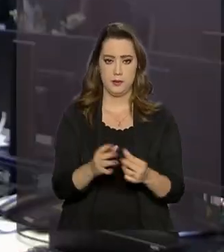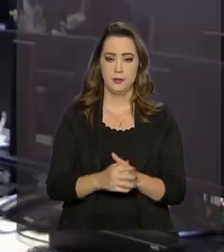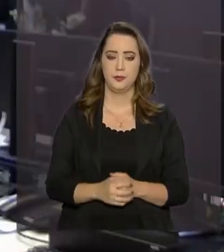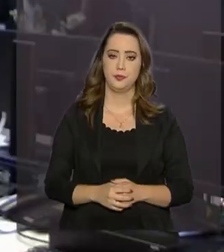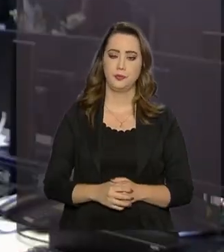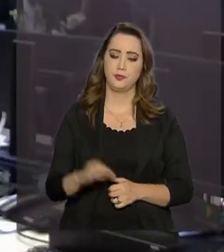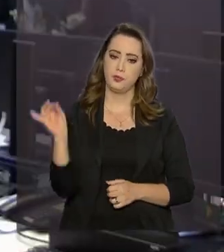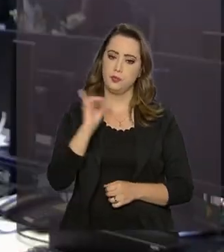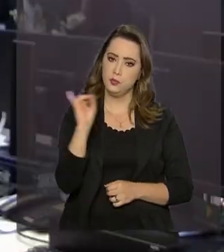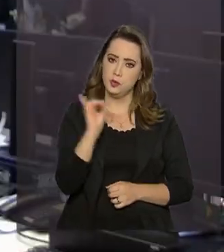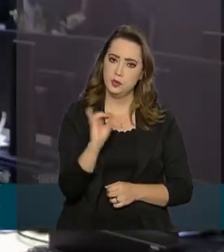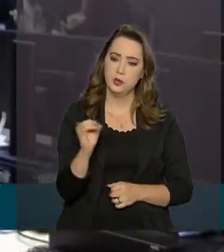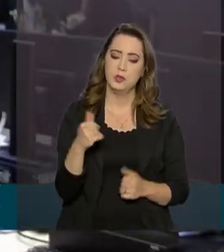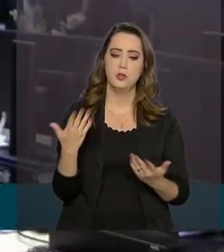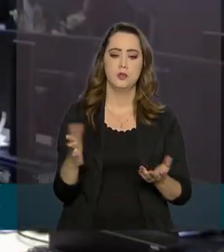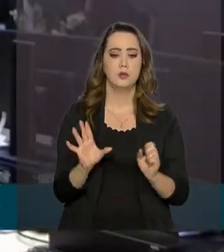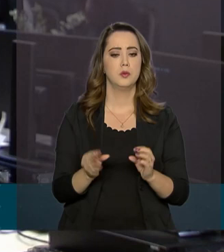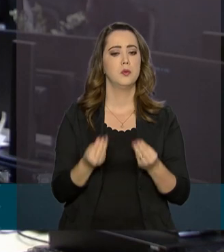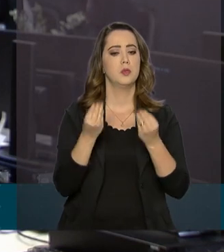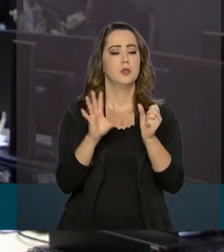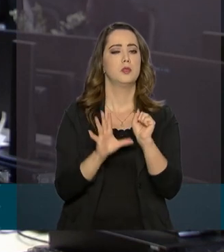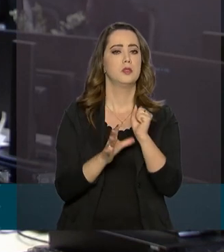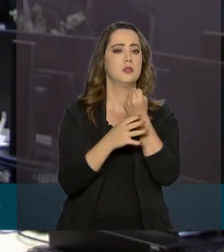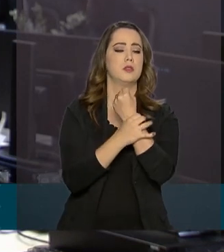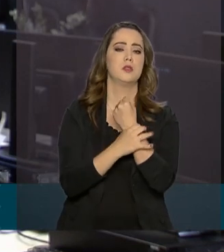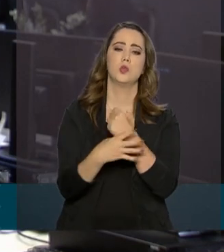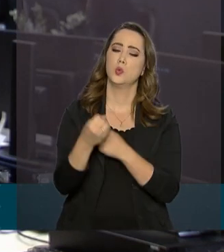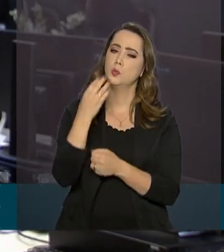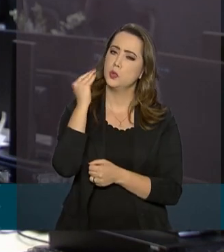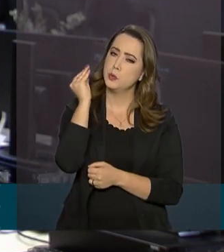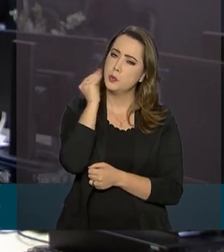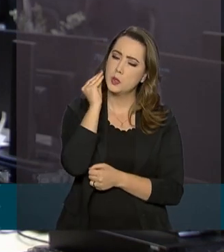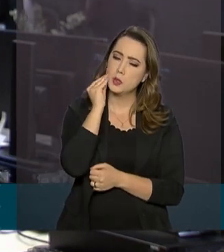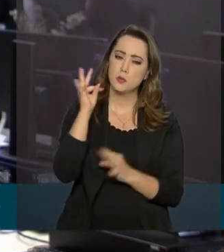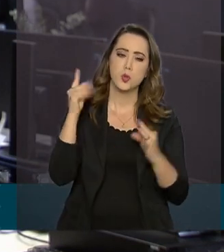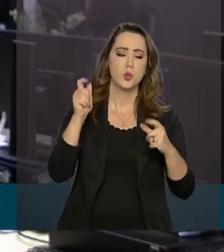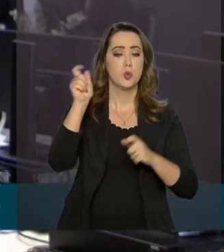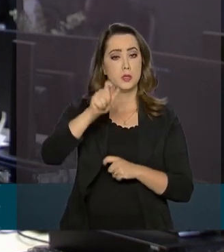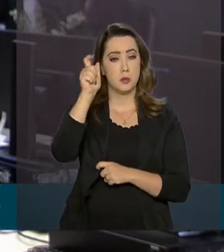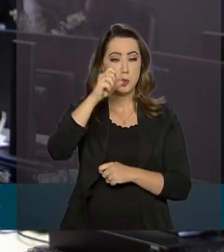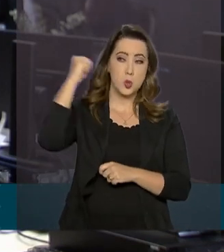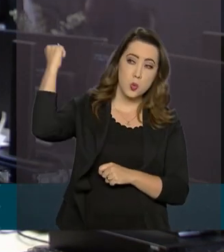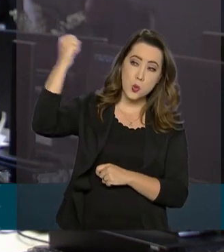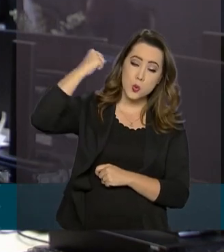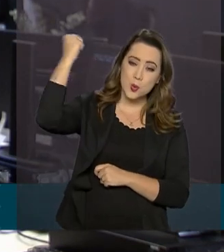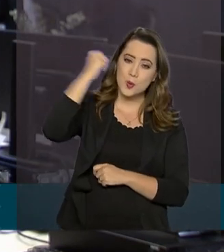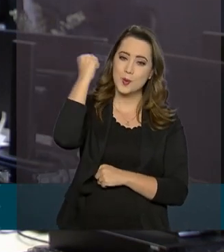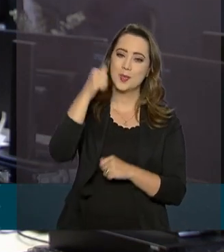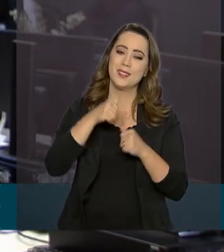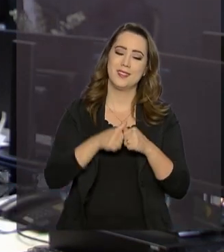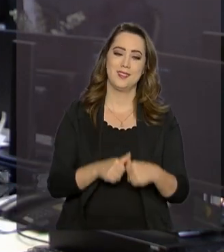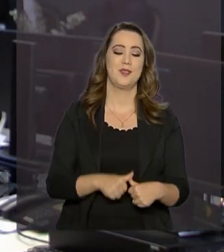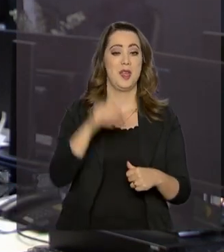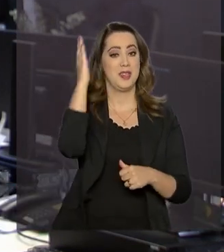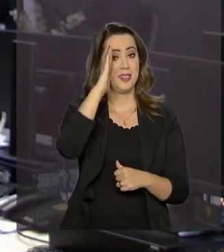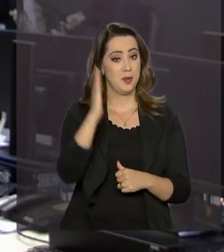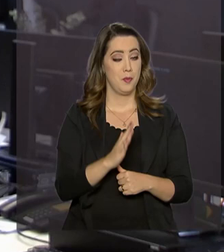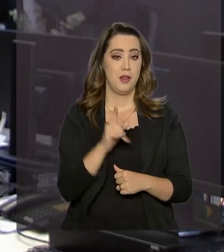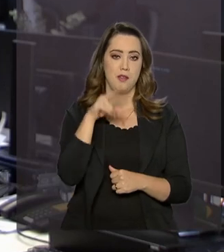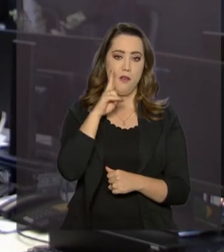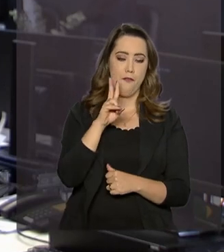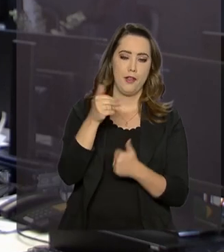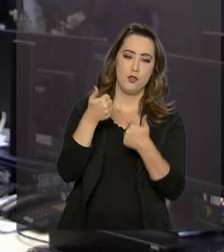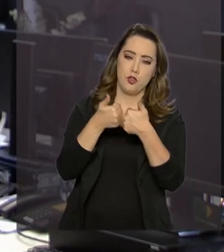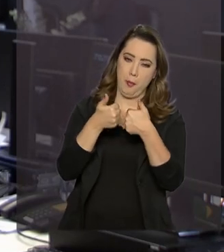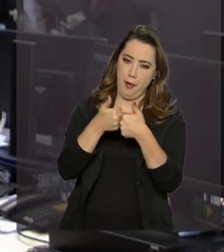Olá, Roberto. Para assegurar uma boa experiência para todos os torcedores do continente que estiverem no Brasil acompanhando a